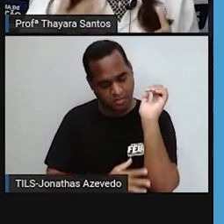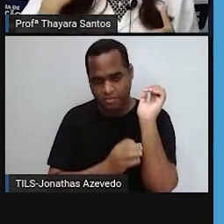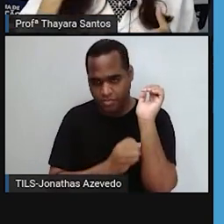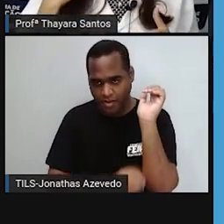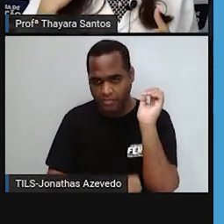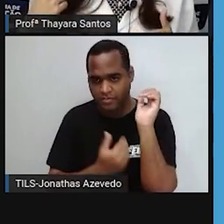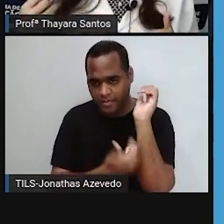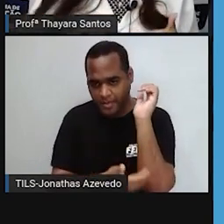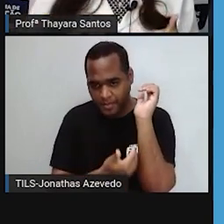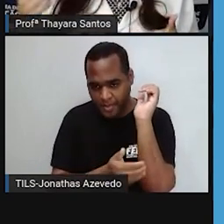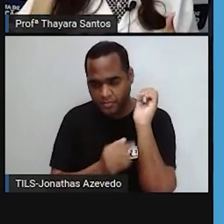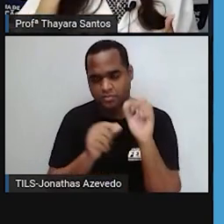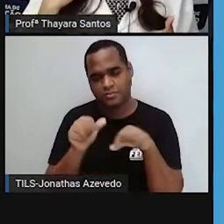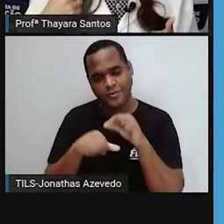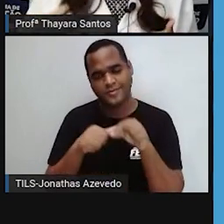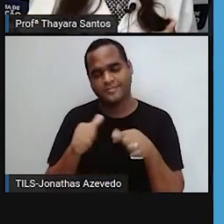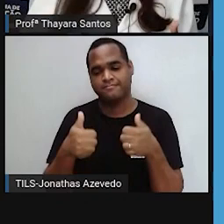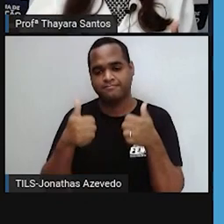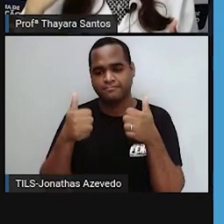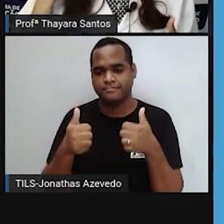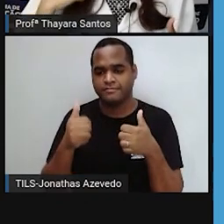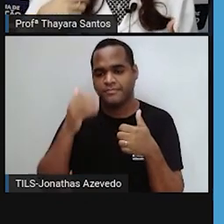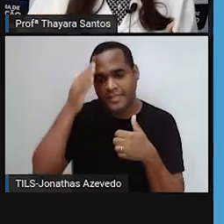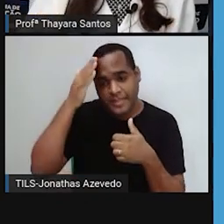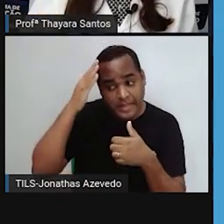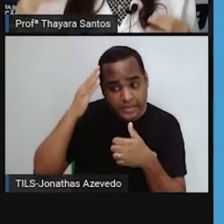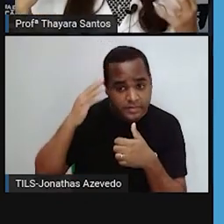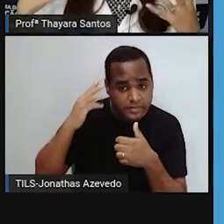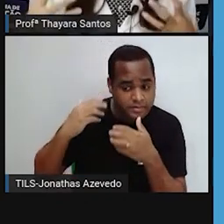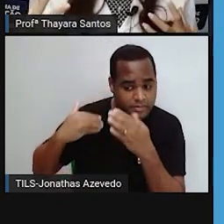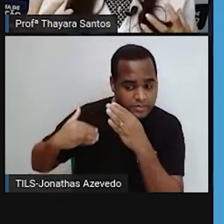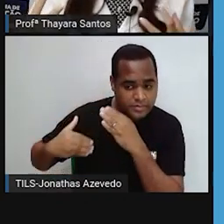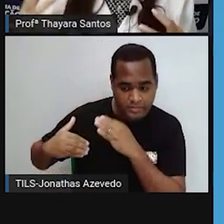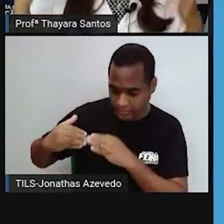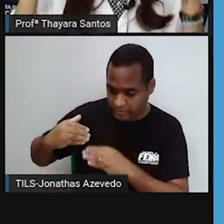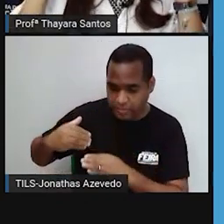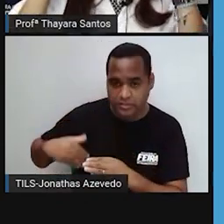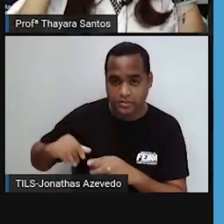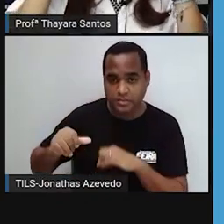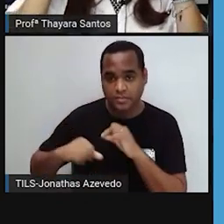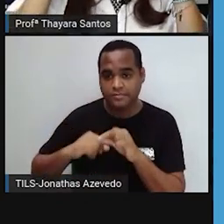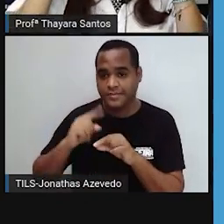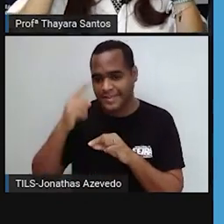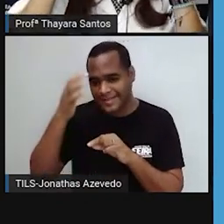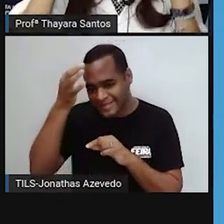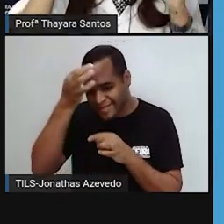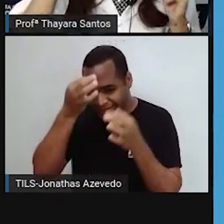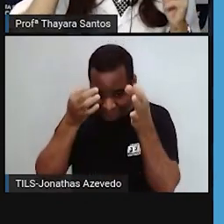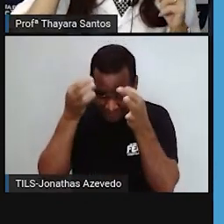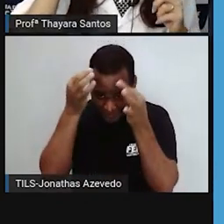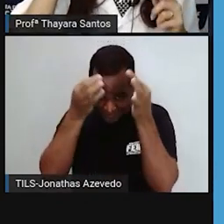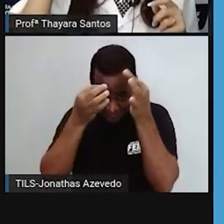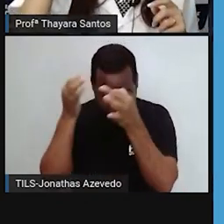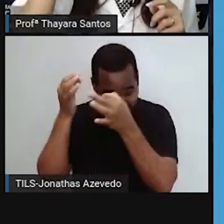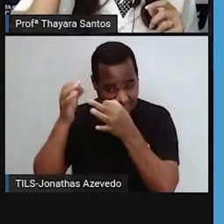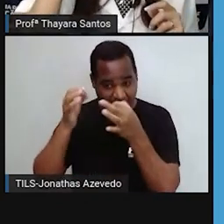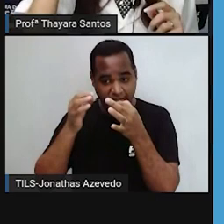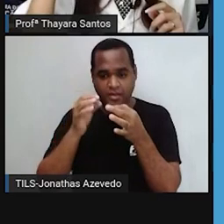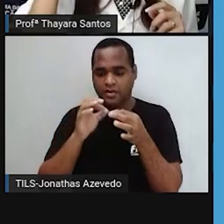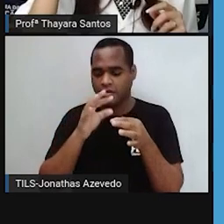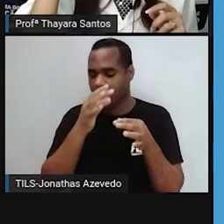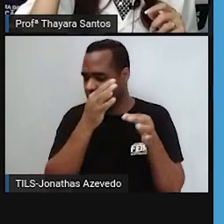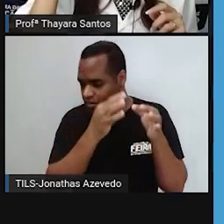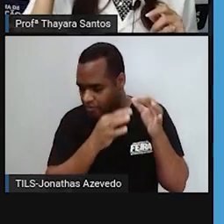Além disso, quando o nosso cabelo cresce, isso quer dizer que as nossas células que estão ali no cabelo, na